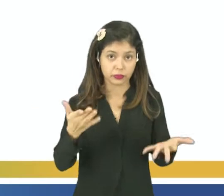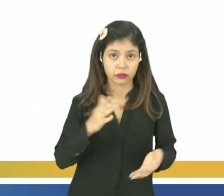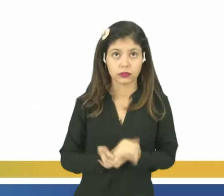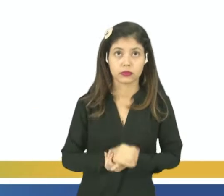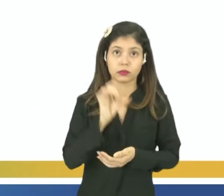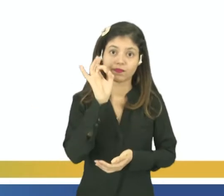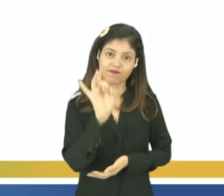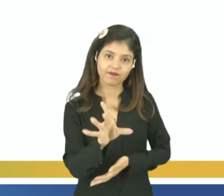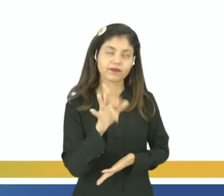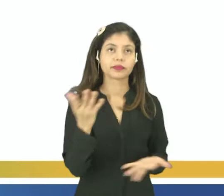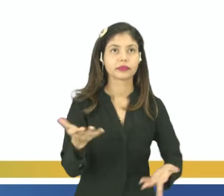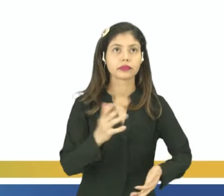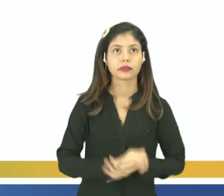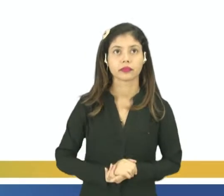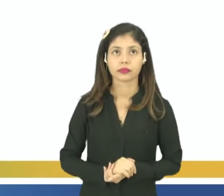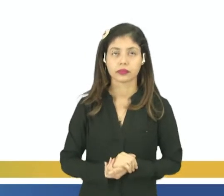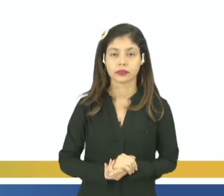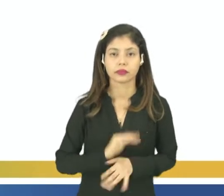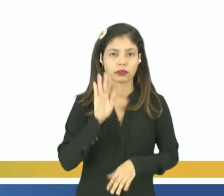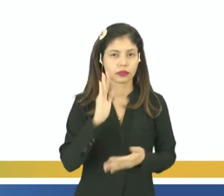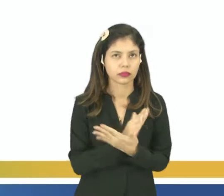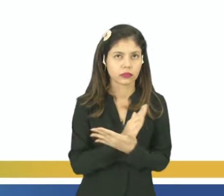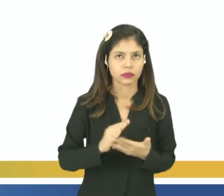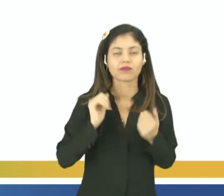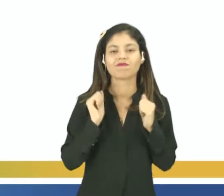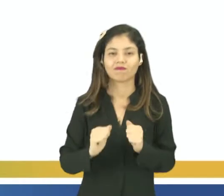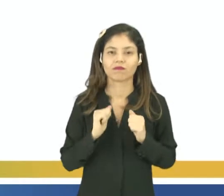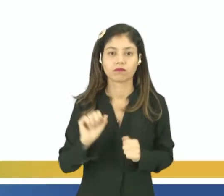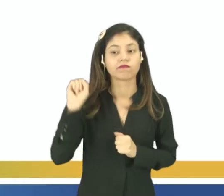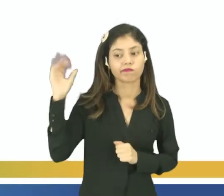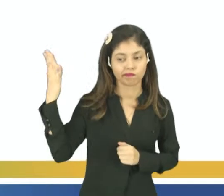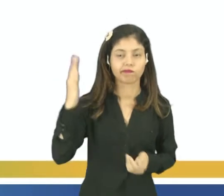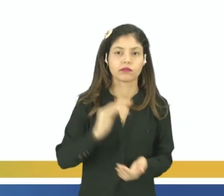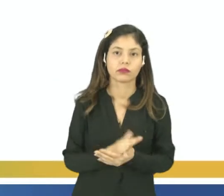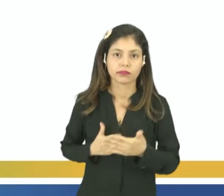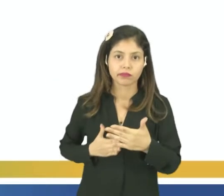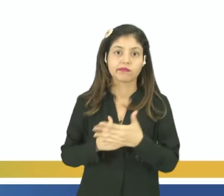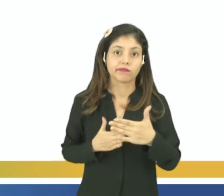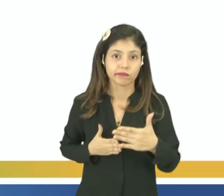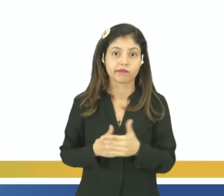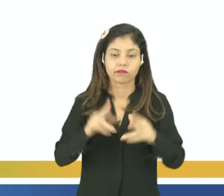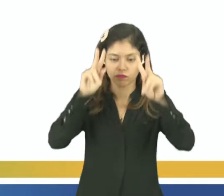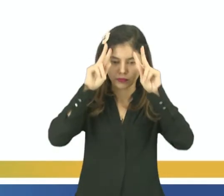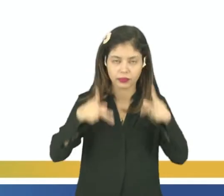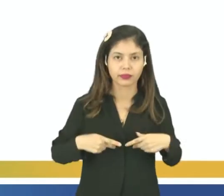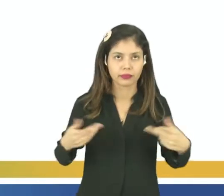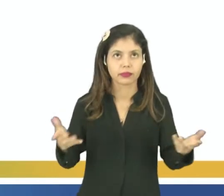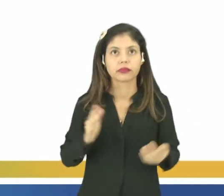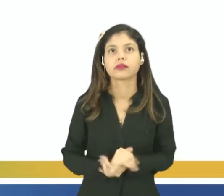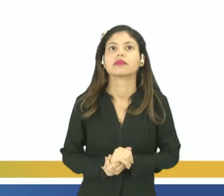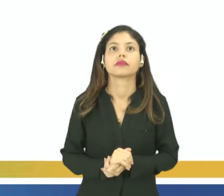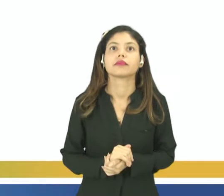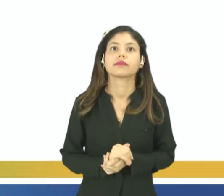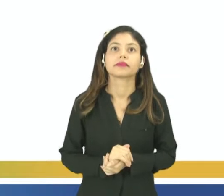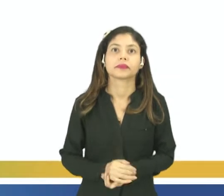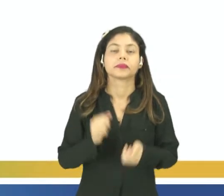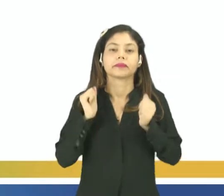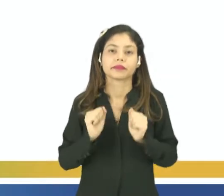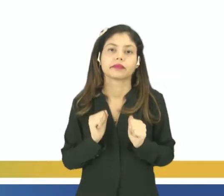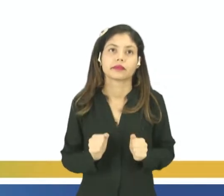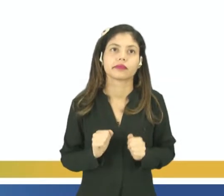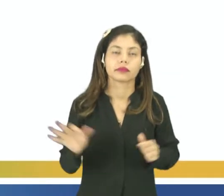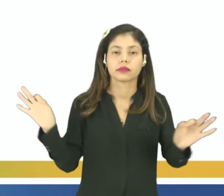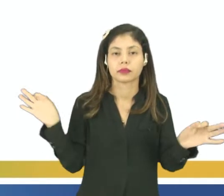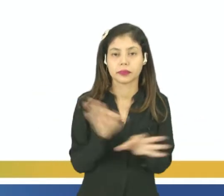Só que, em alguns momentos, podem acontecer a interferência humana. E essa interferência humana